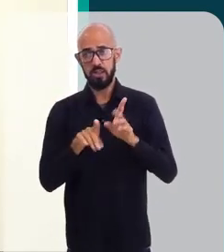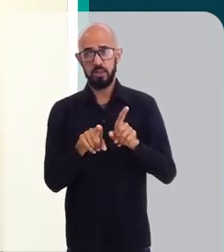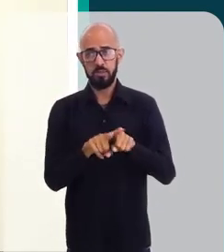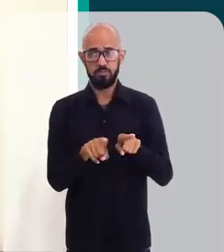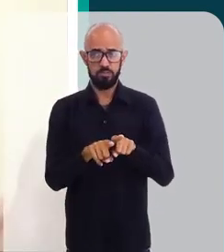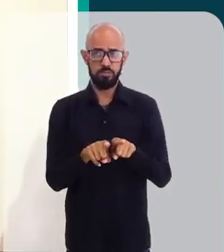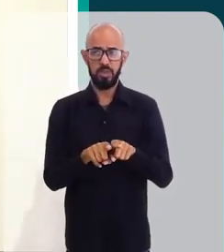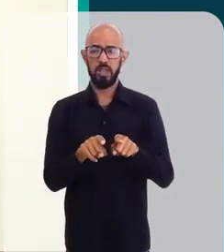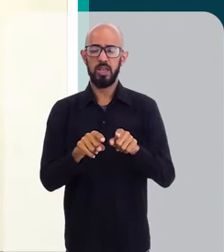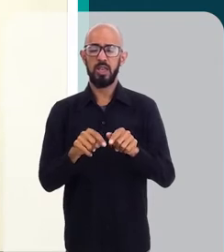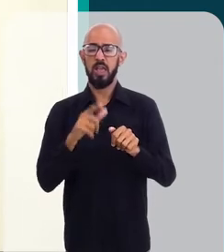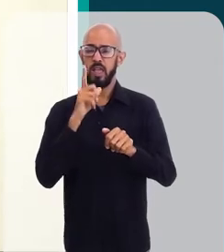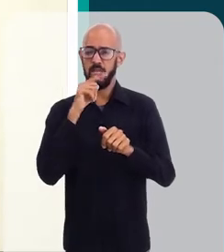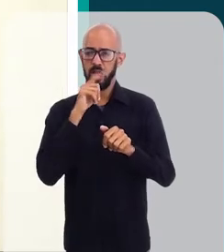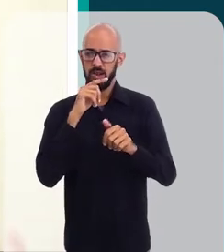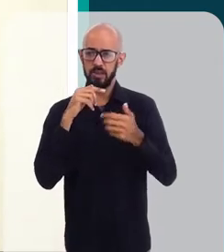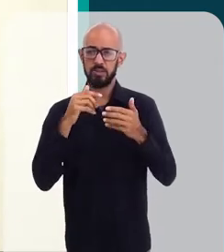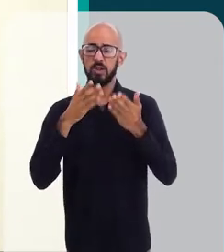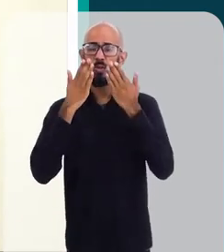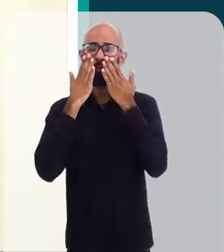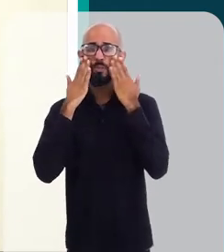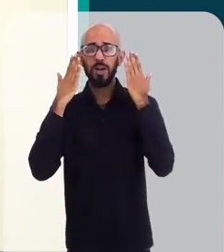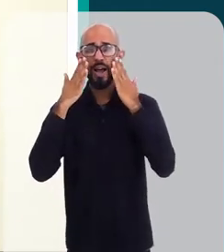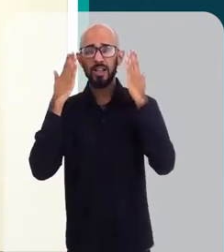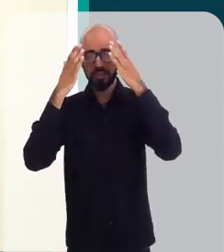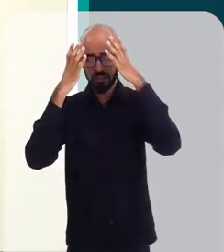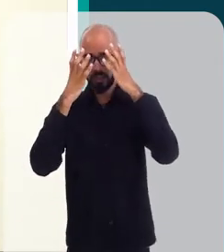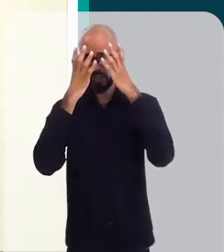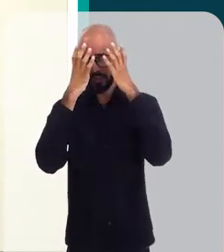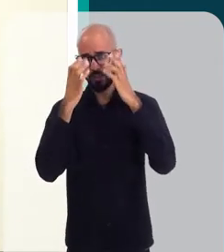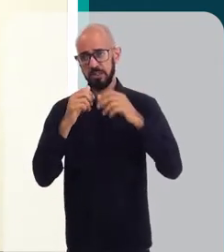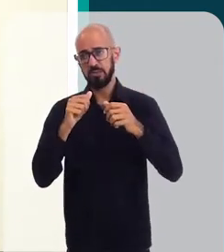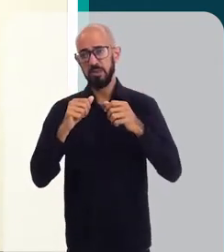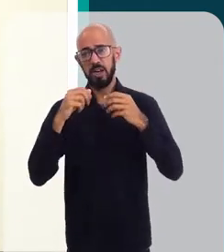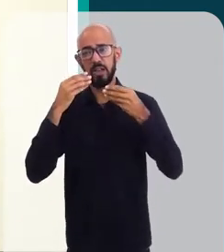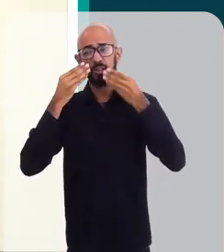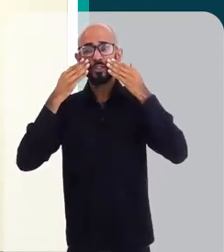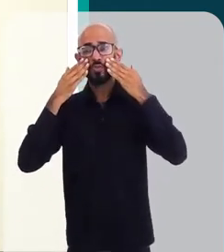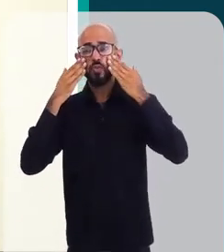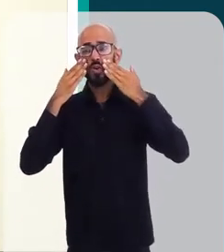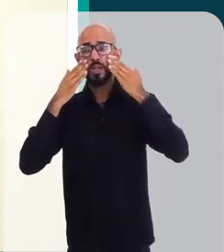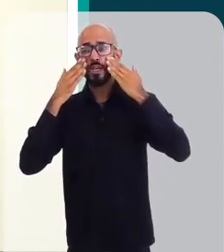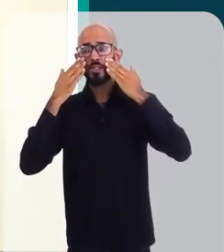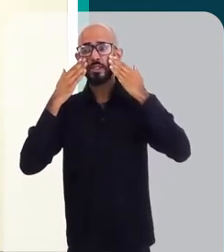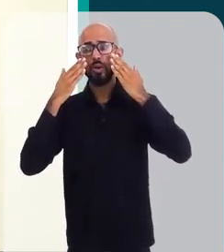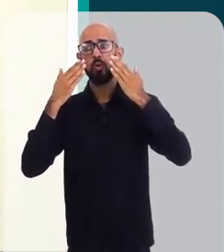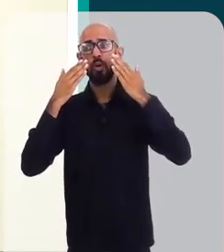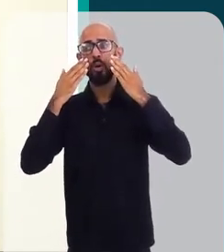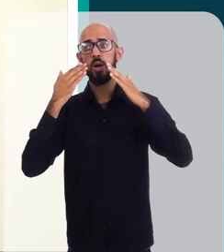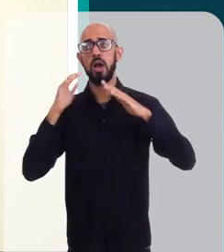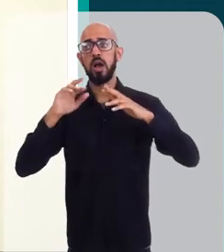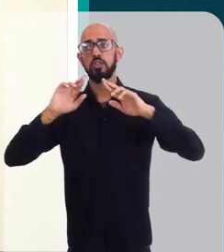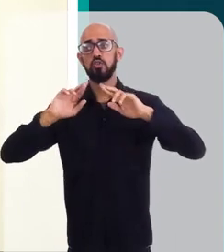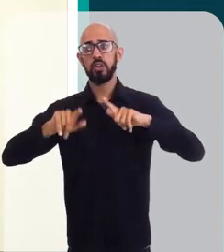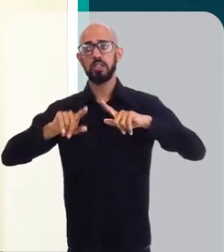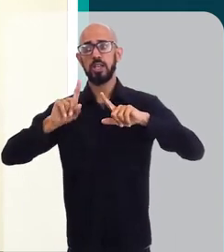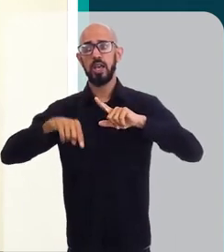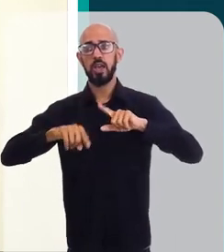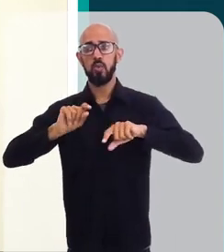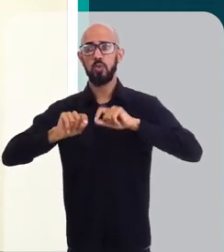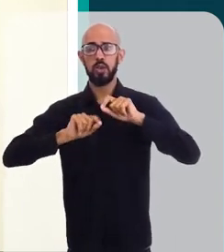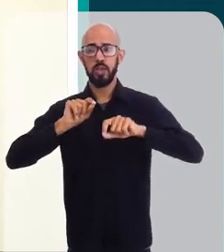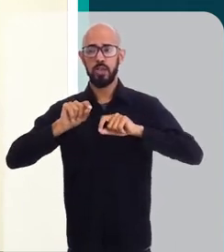limpeza, a hidratação, máscara, esfoliação. Então, a única diferença é que você tem que